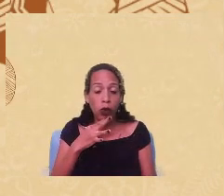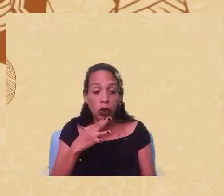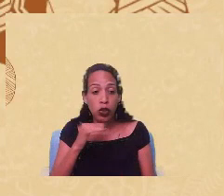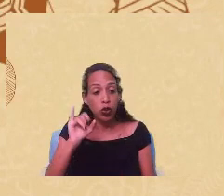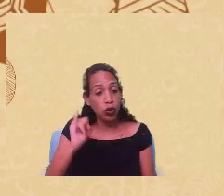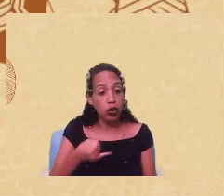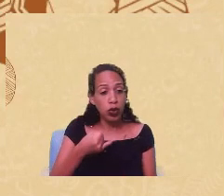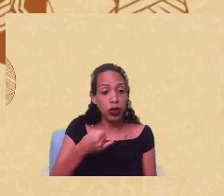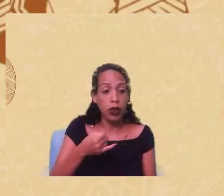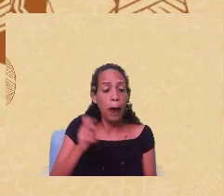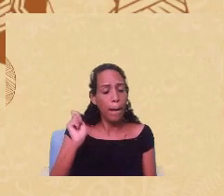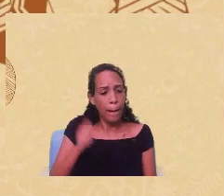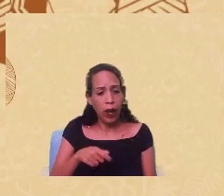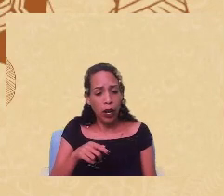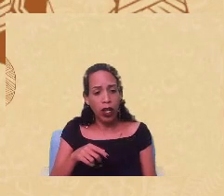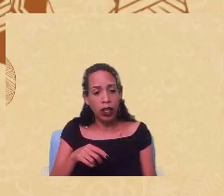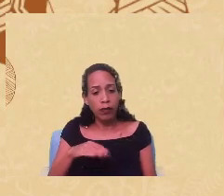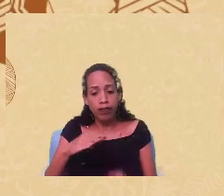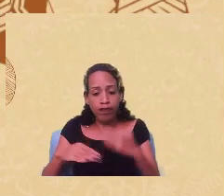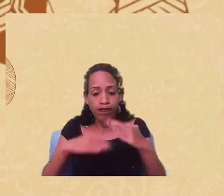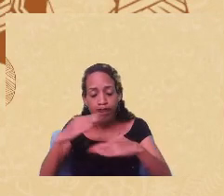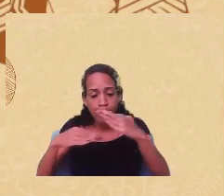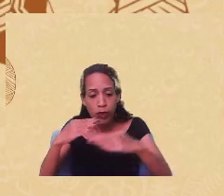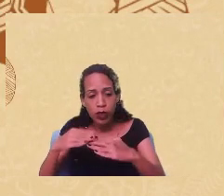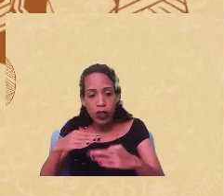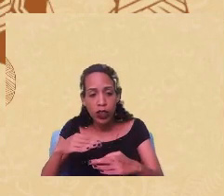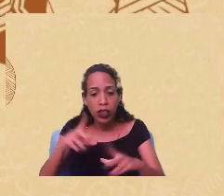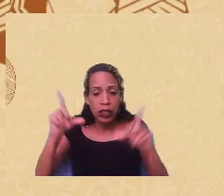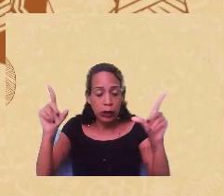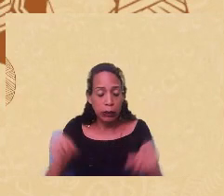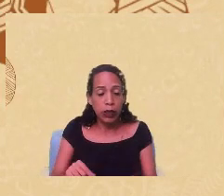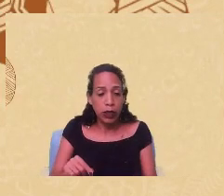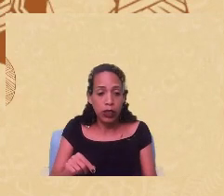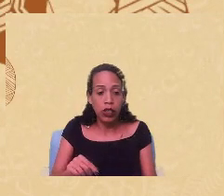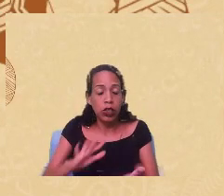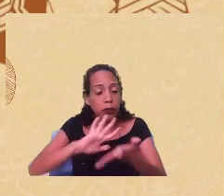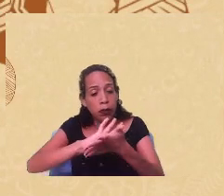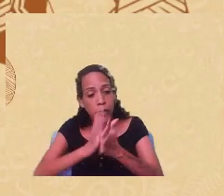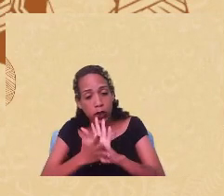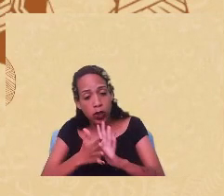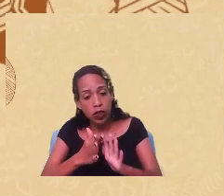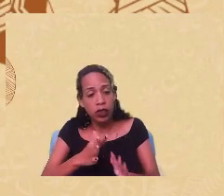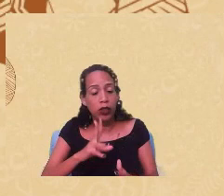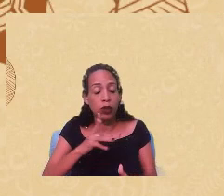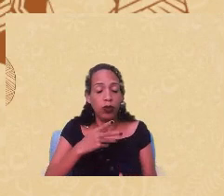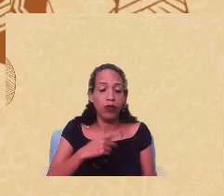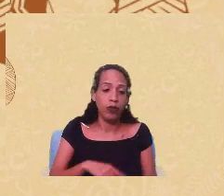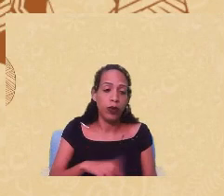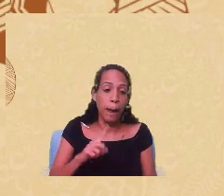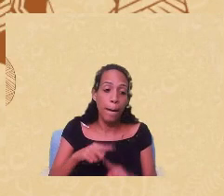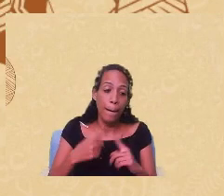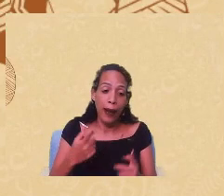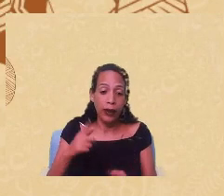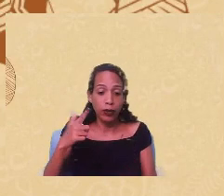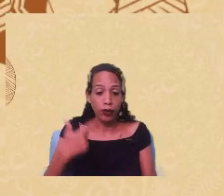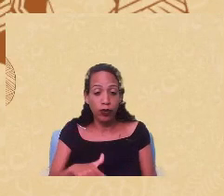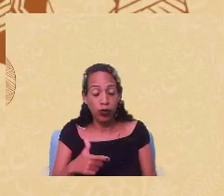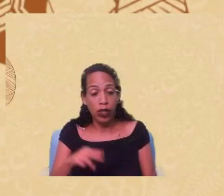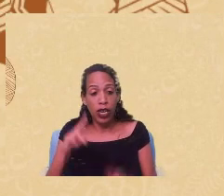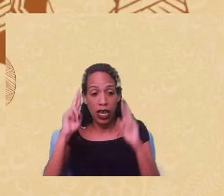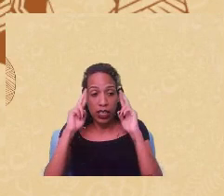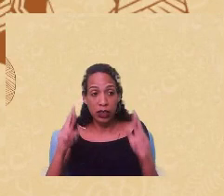que passem por algum processo de rebaixamento de discriminação racial mas entendo que não diz respeito ao